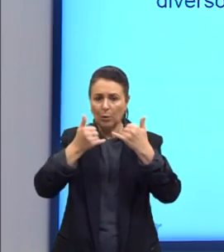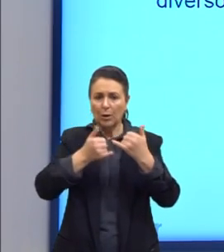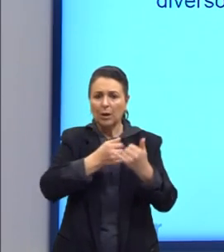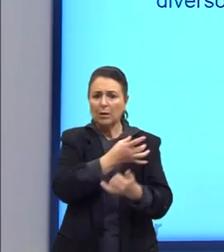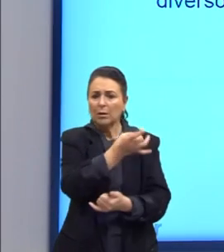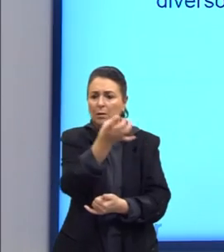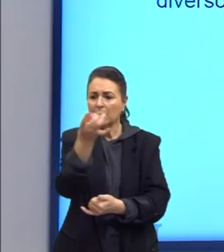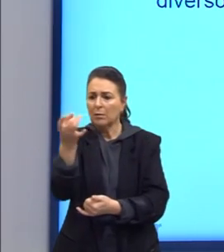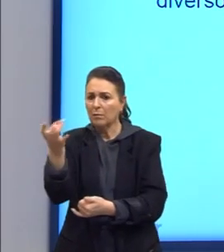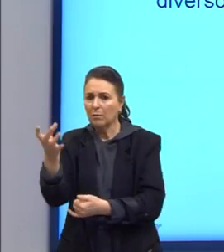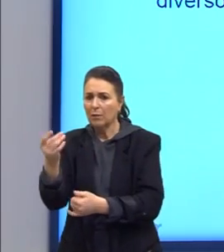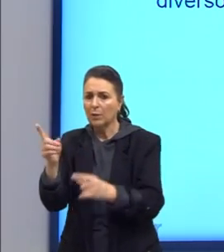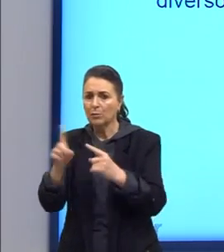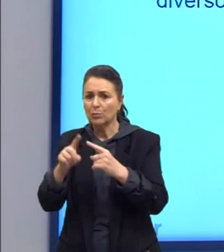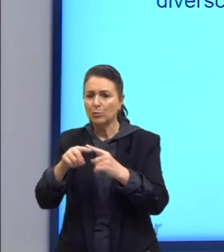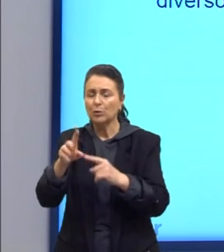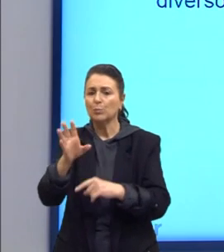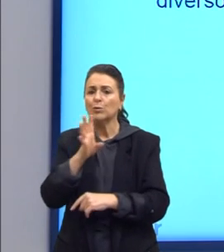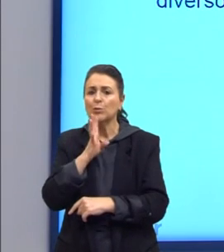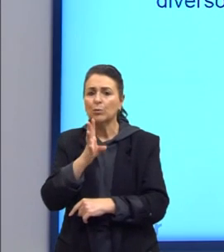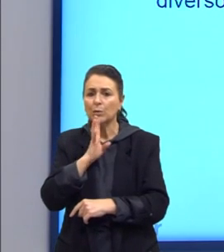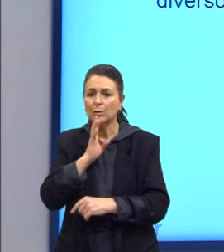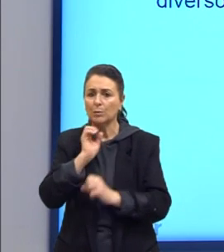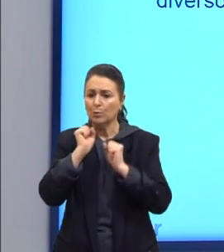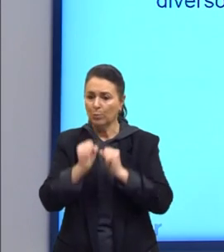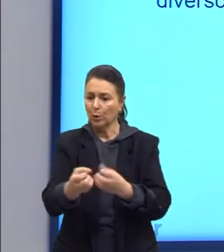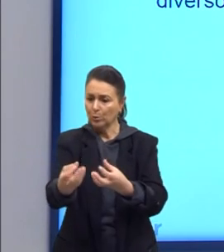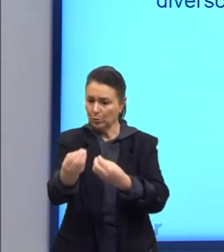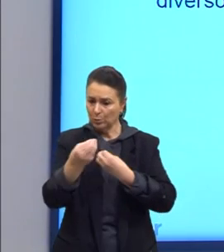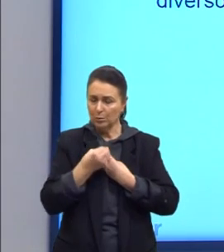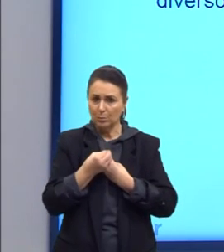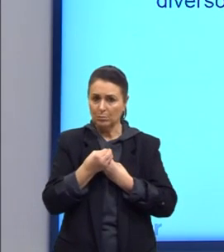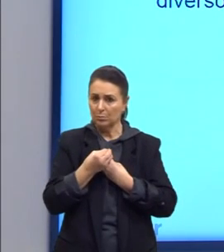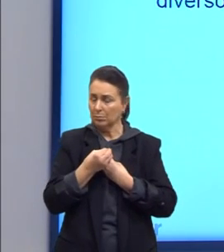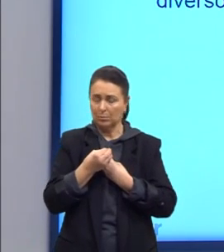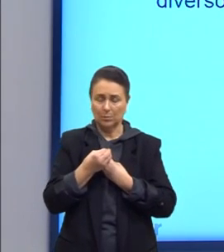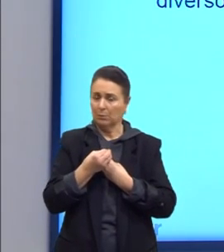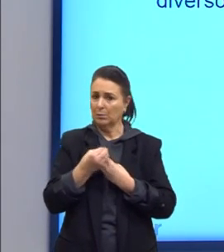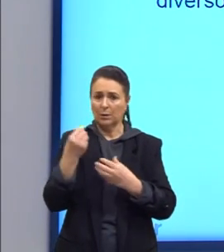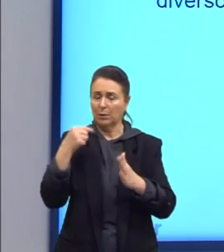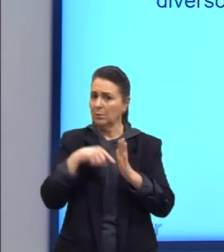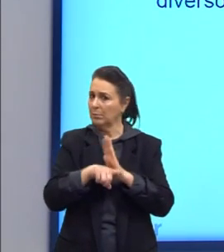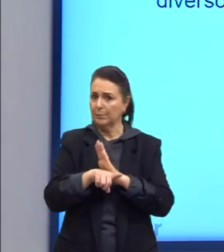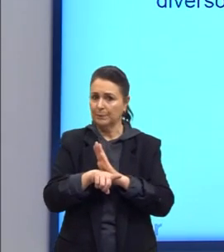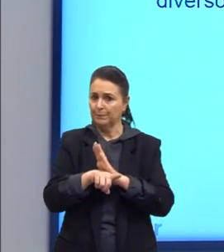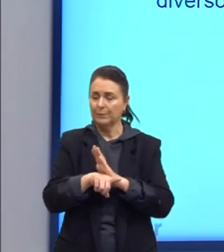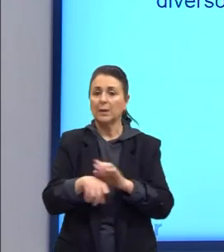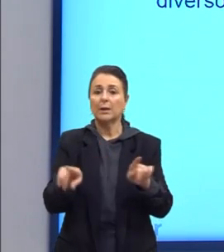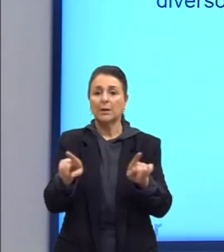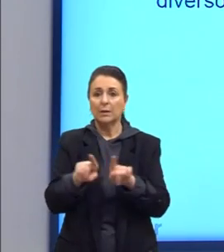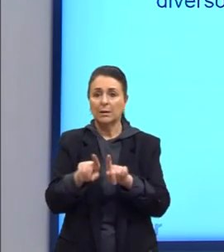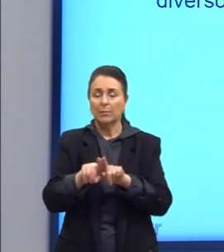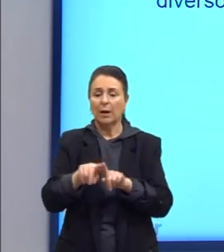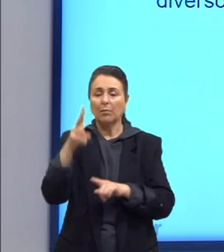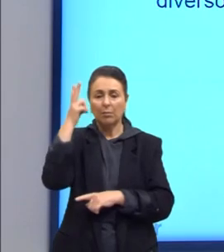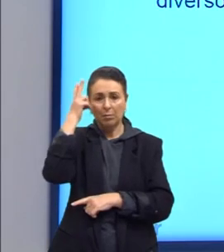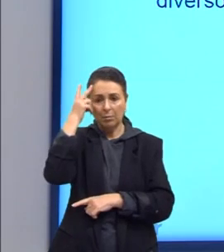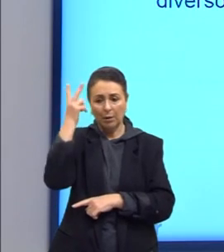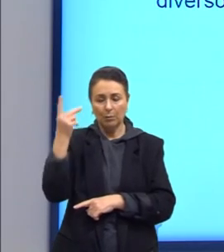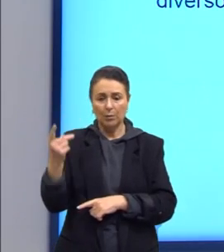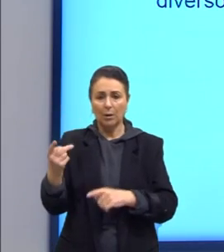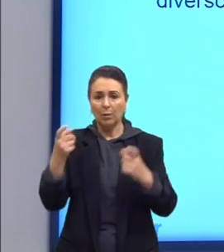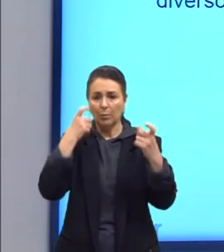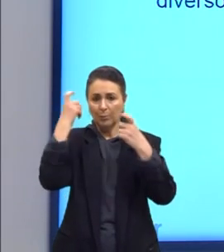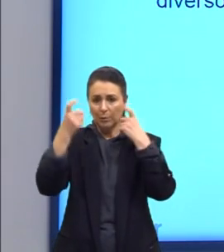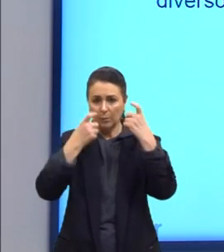saber e as várias culturas lhe podem oferecer. Mas não é o que está na pergunta aqui. Também, natural a preocupação do ser